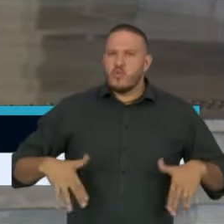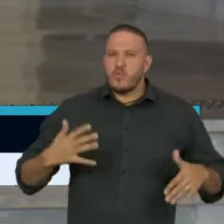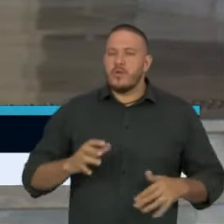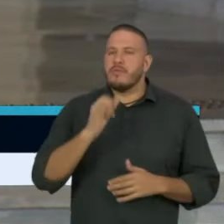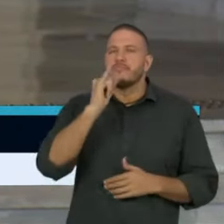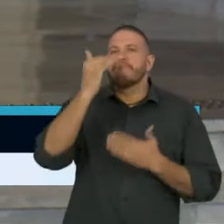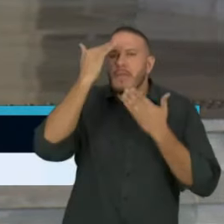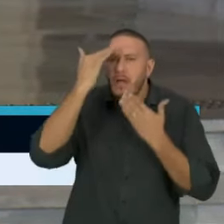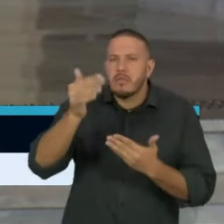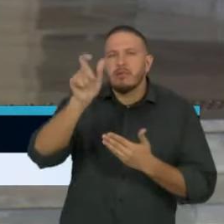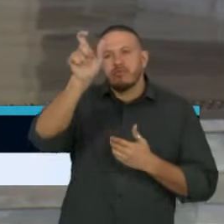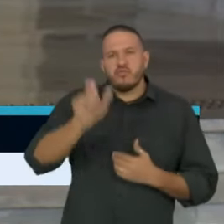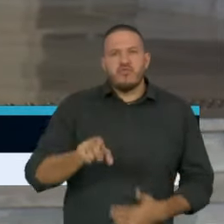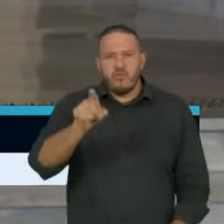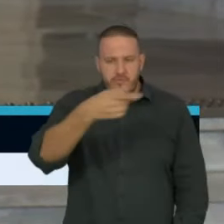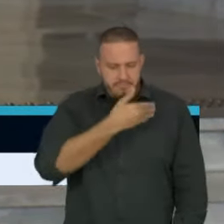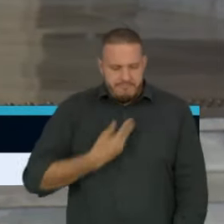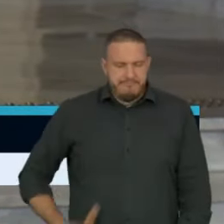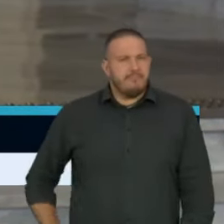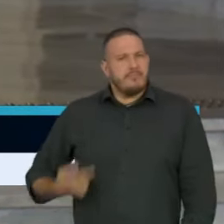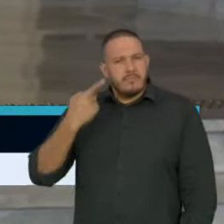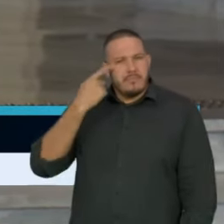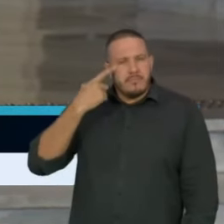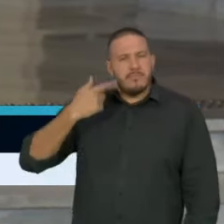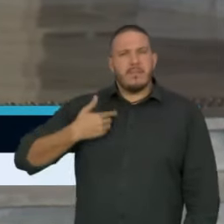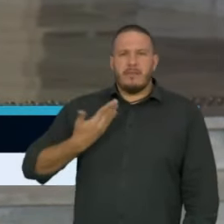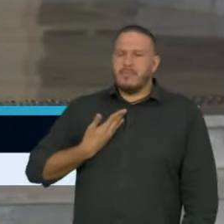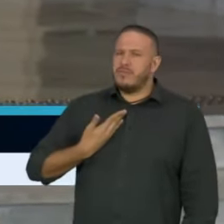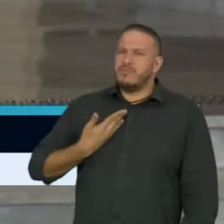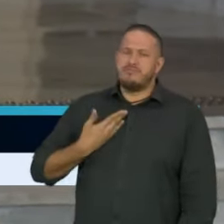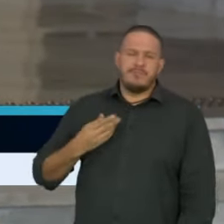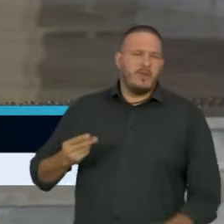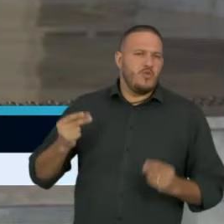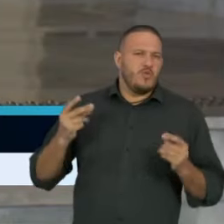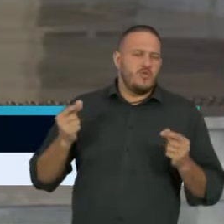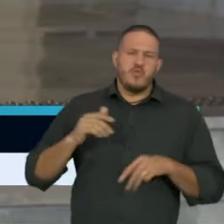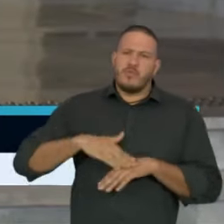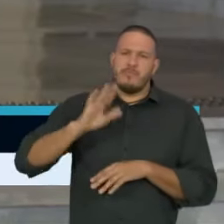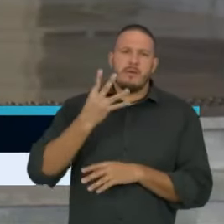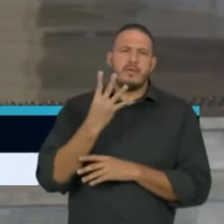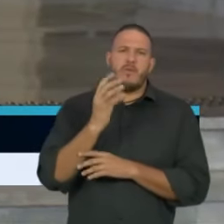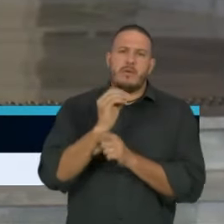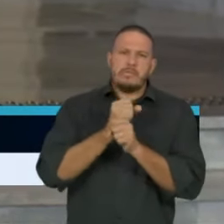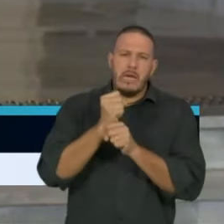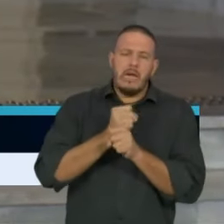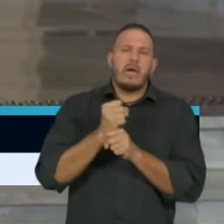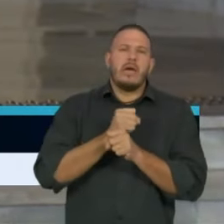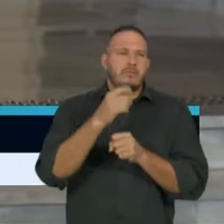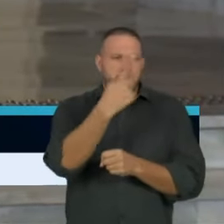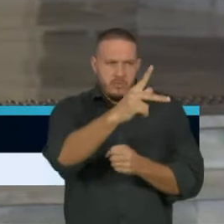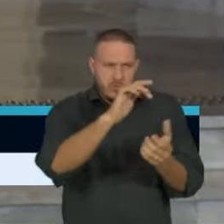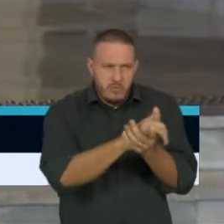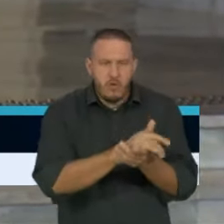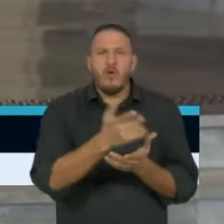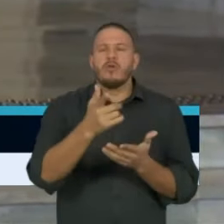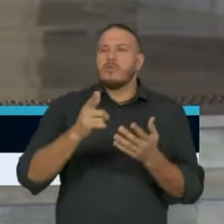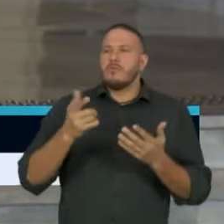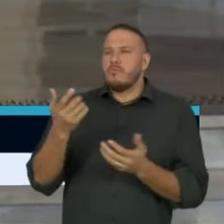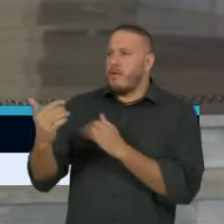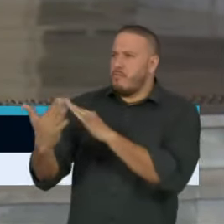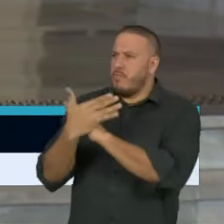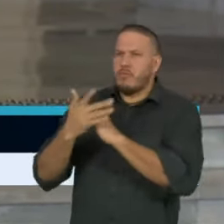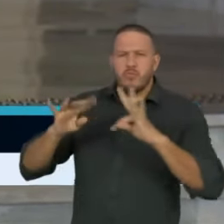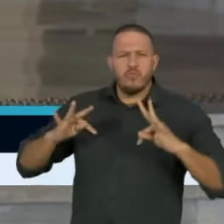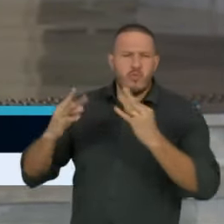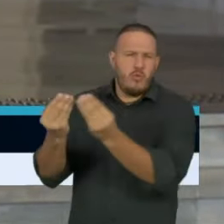sempre a sua amizade, uma amizade de mais de 40 anos, a BIA, o seu apoio integral a todo o governo, que teve